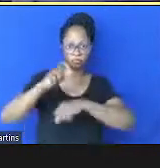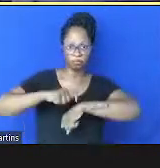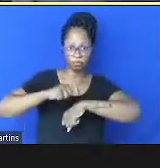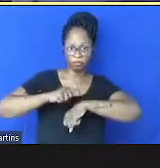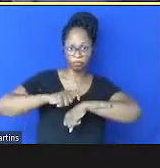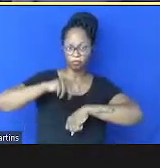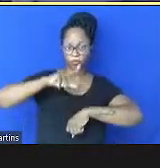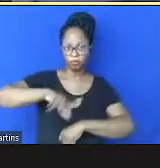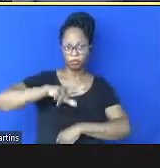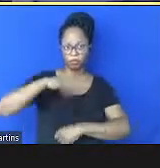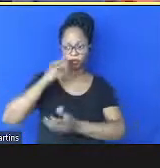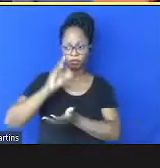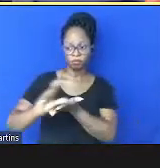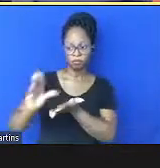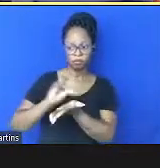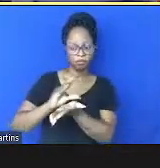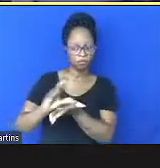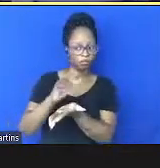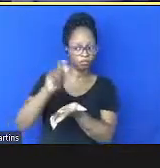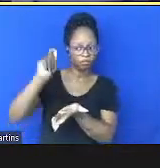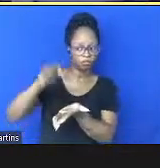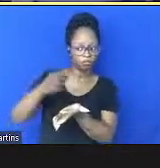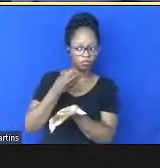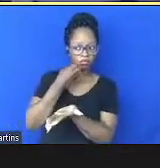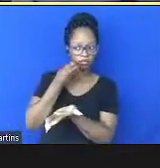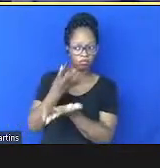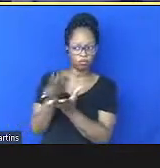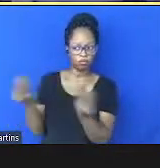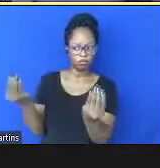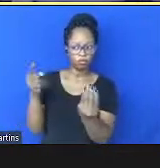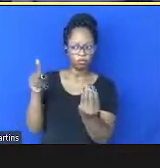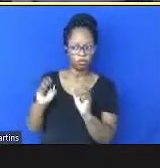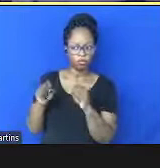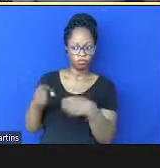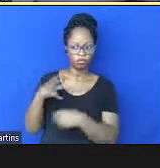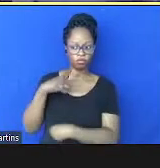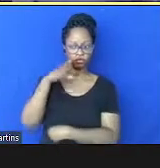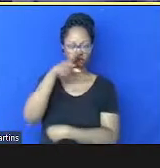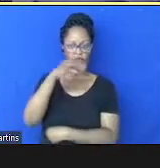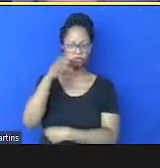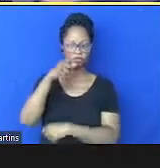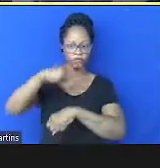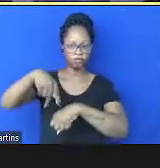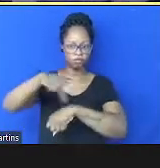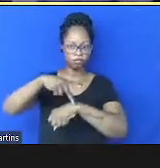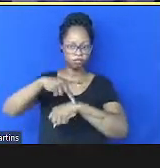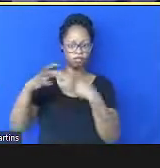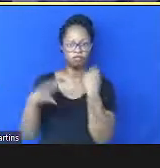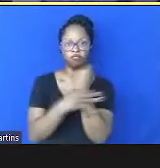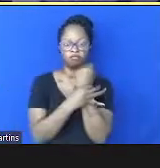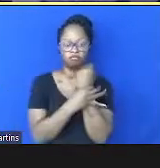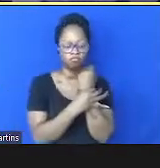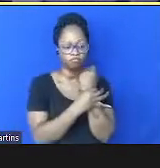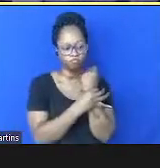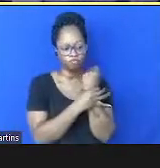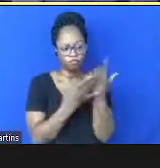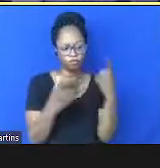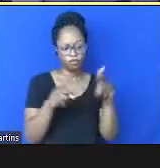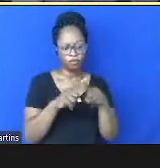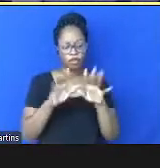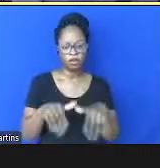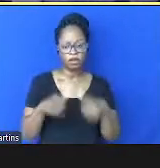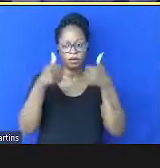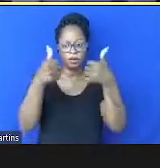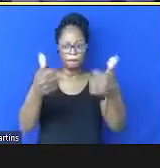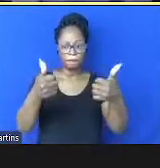investe o suficiente em muitos desses esforços para tornar o país mais seguro e a melhor imagem